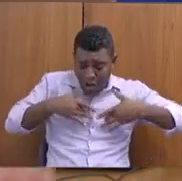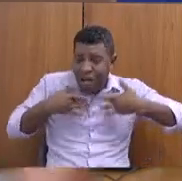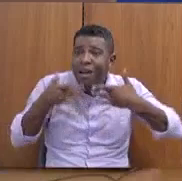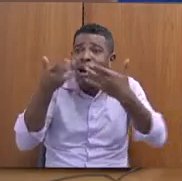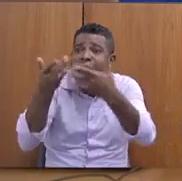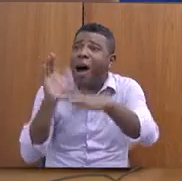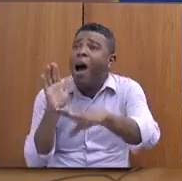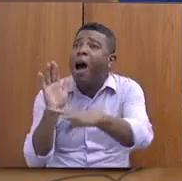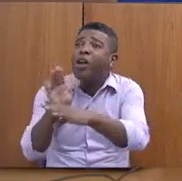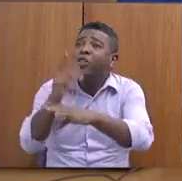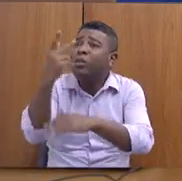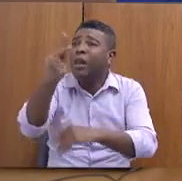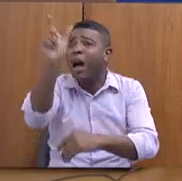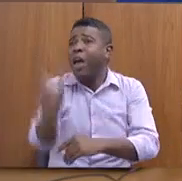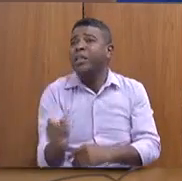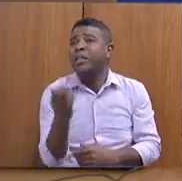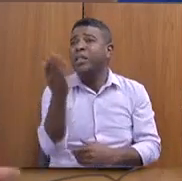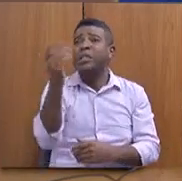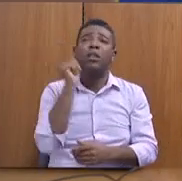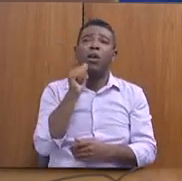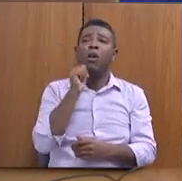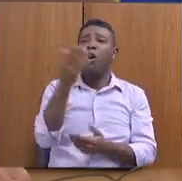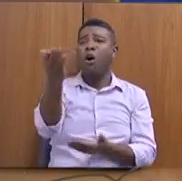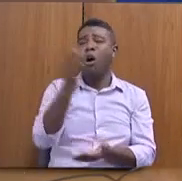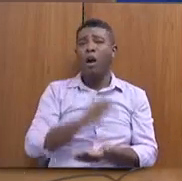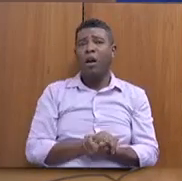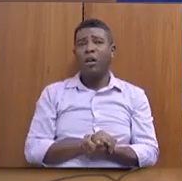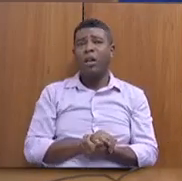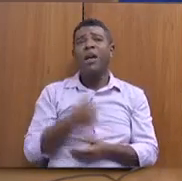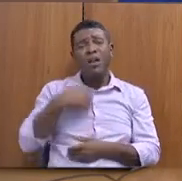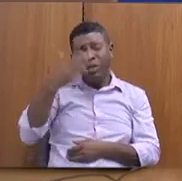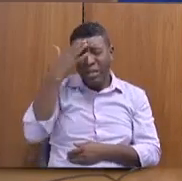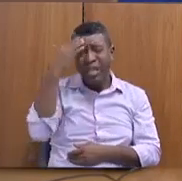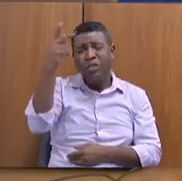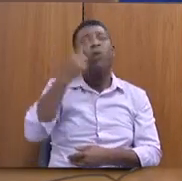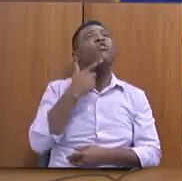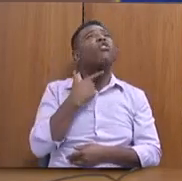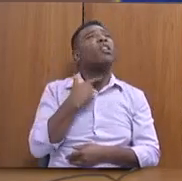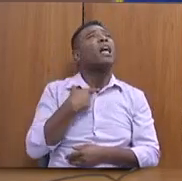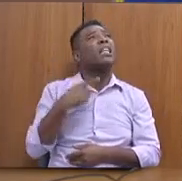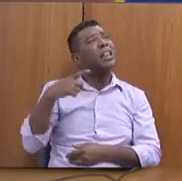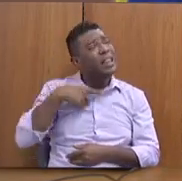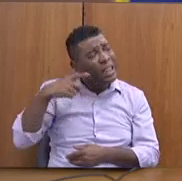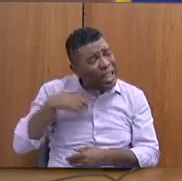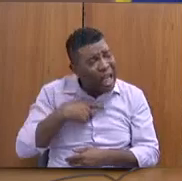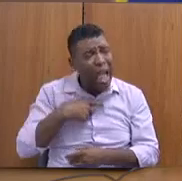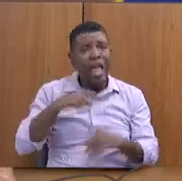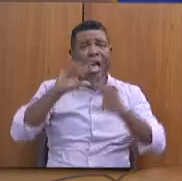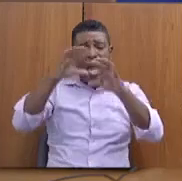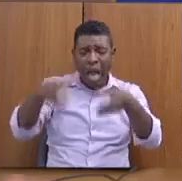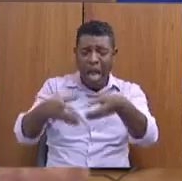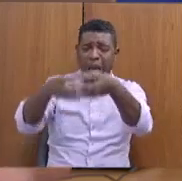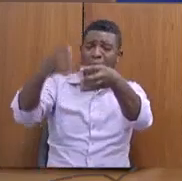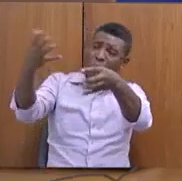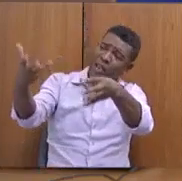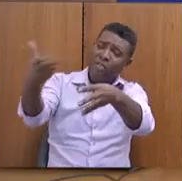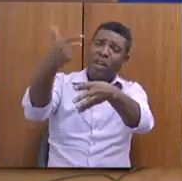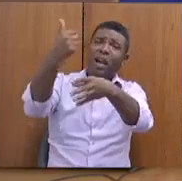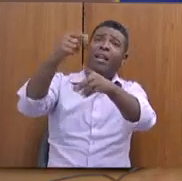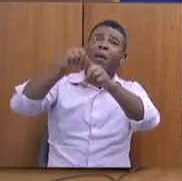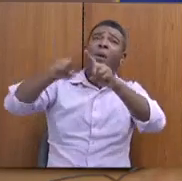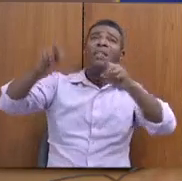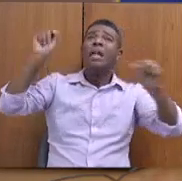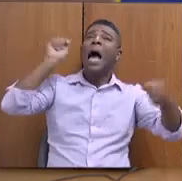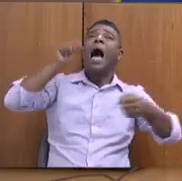eu sei da sua boa intenção, da sua equipe que é muito qualificada, mas eu não estou vendo a ação efetiva. E aí, mais uma vez,